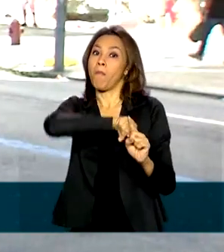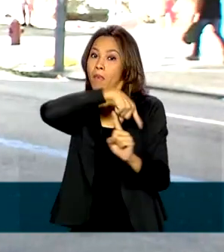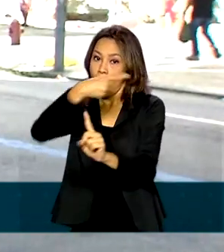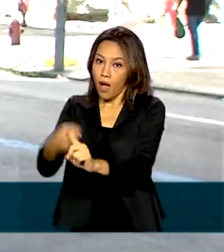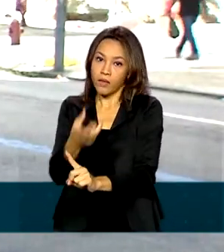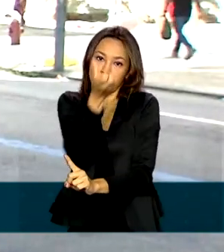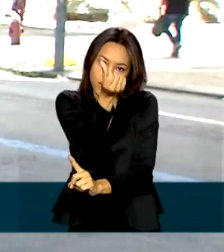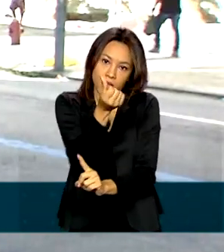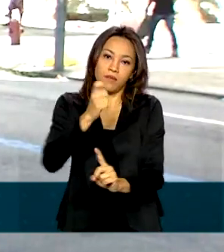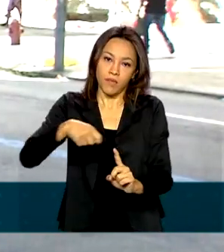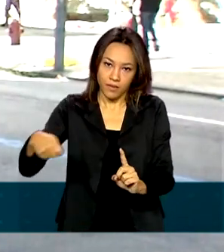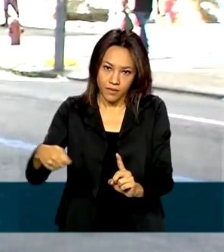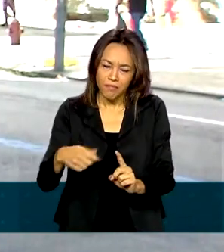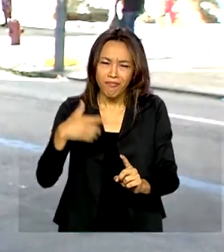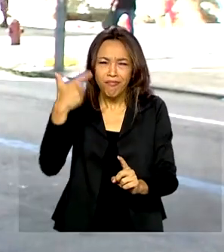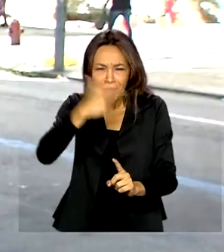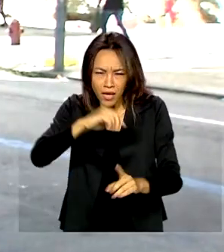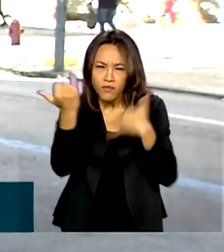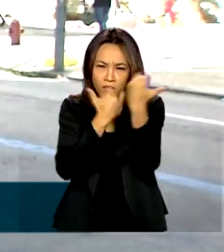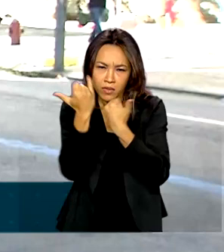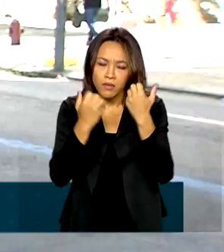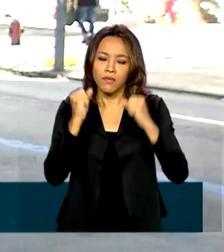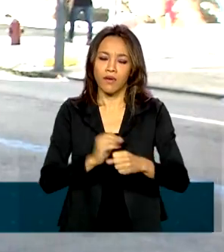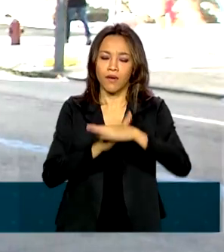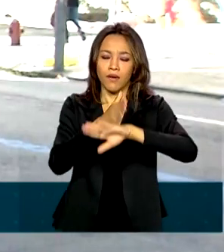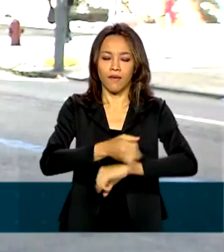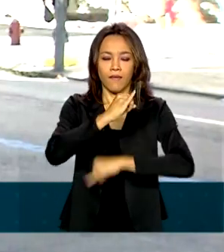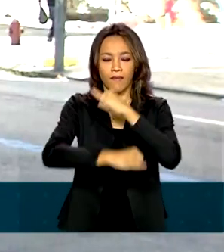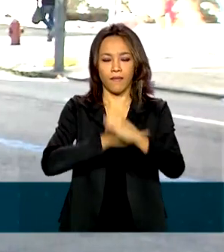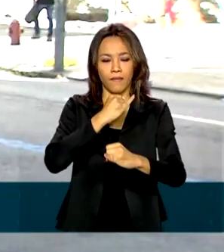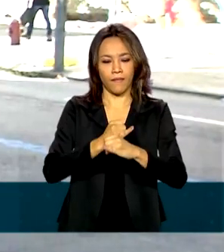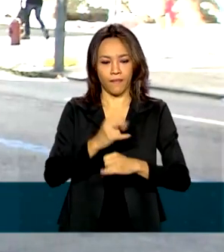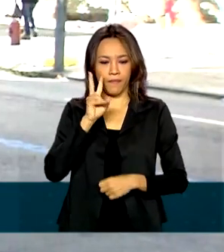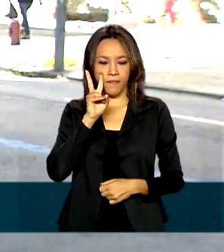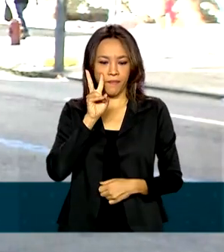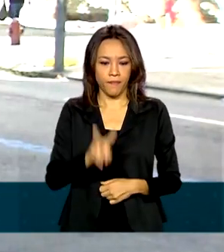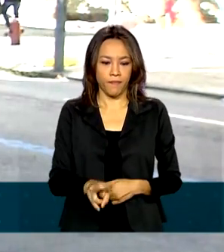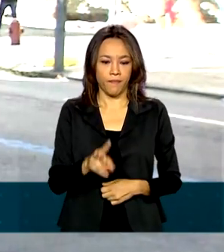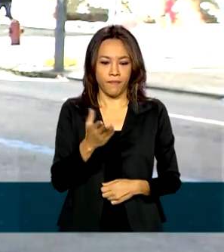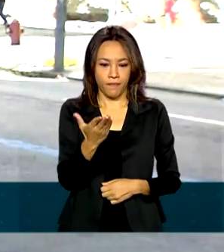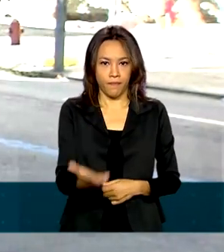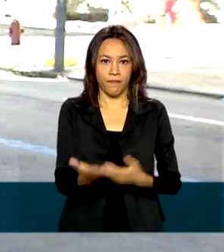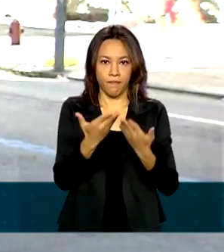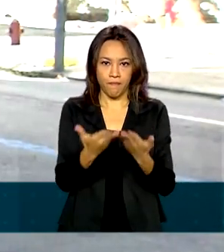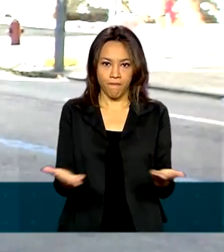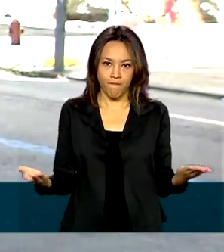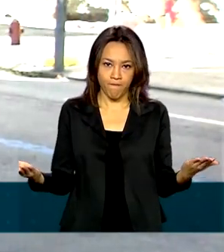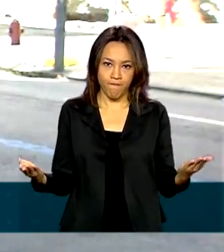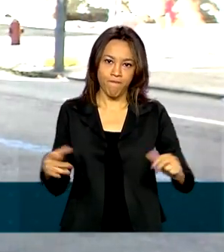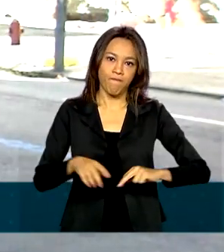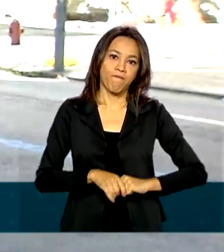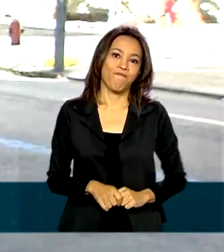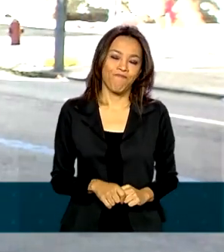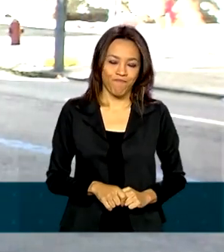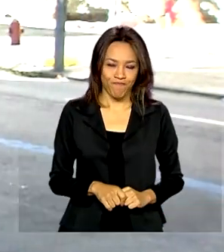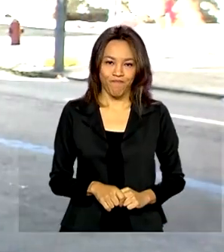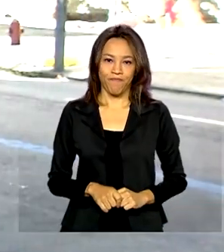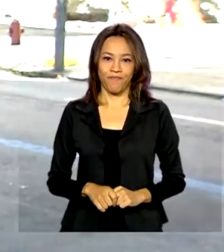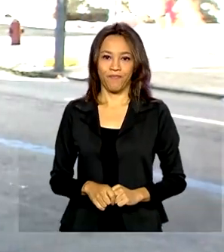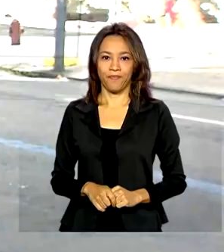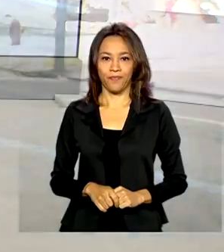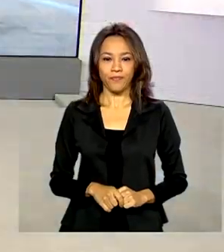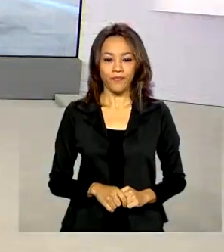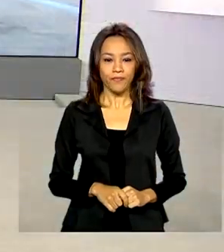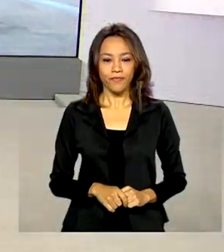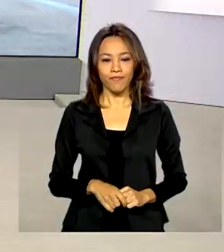meses. Para mais informações, é só acessar alistamento.eb.mil.br. Renata, volto com